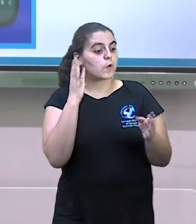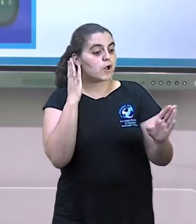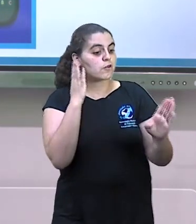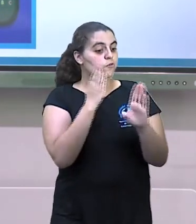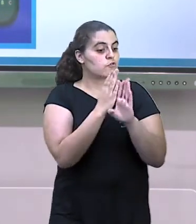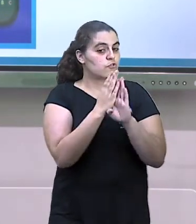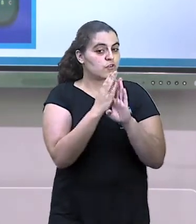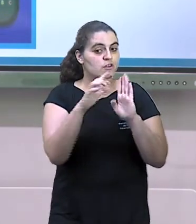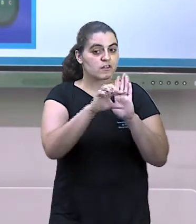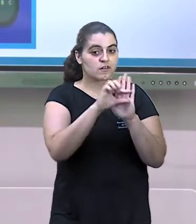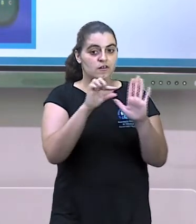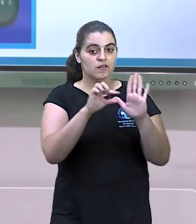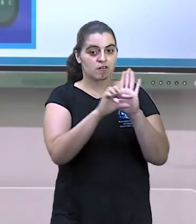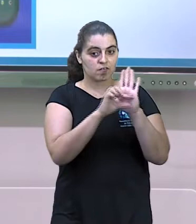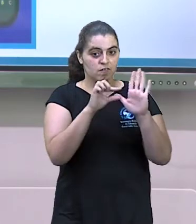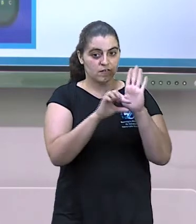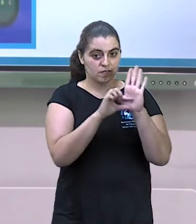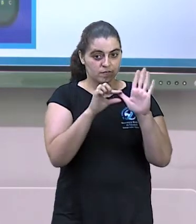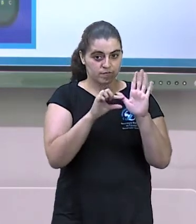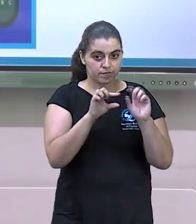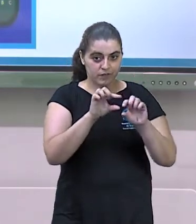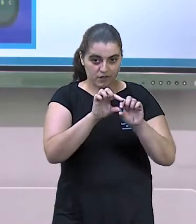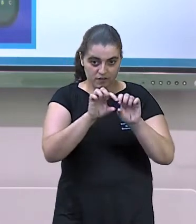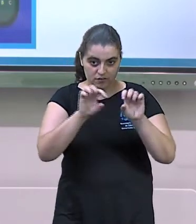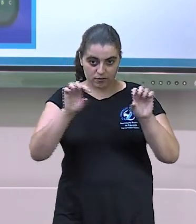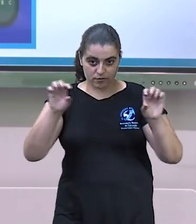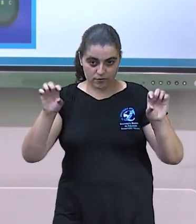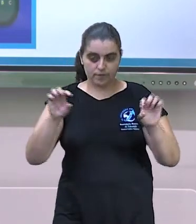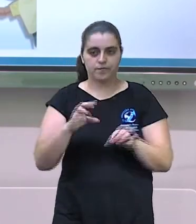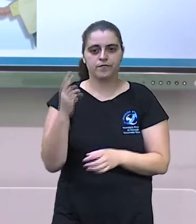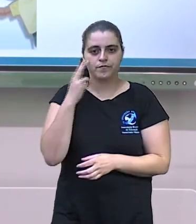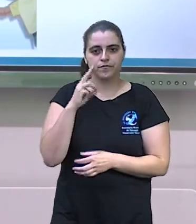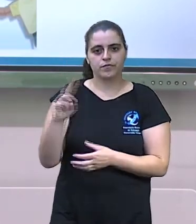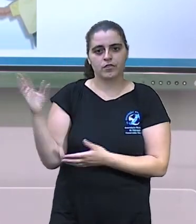primeiro nós vamos aprender o que são os verbos. Então, vamos lá?